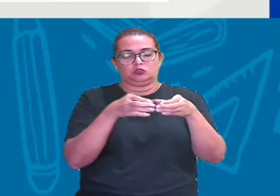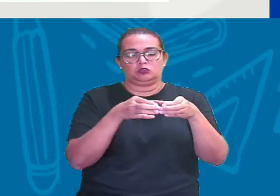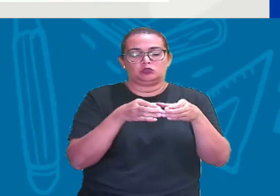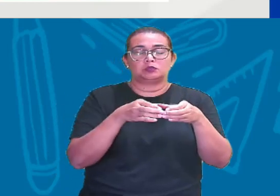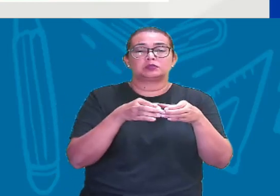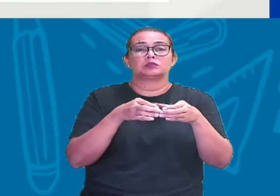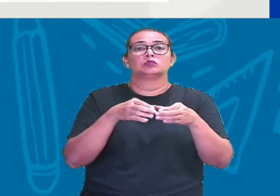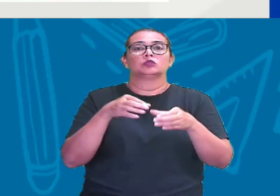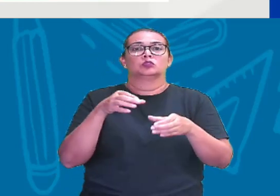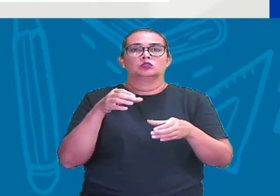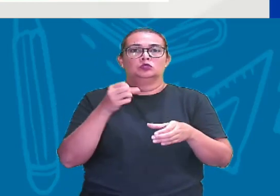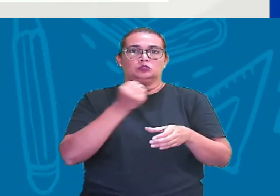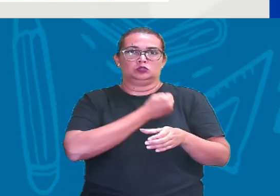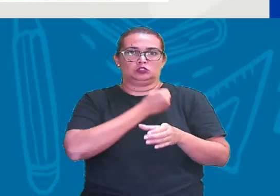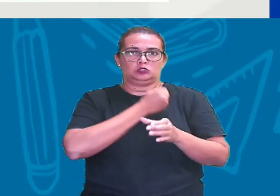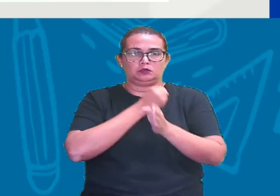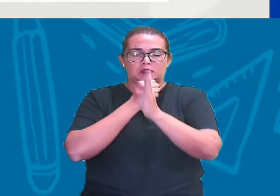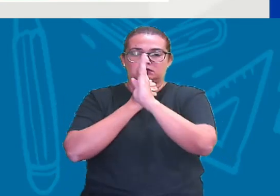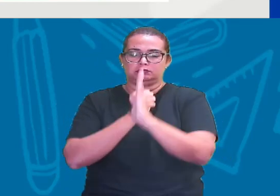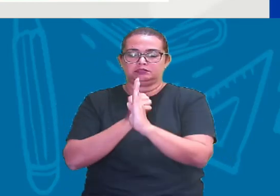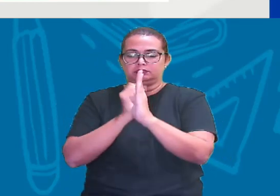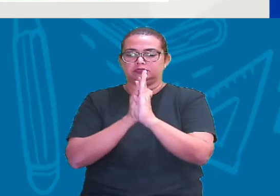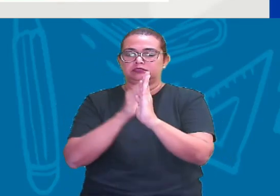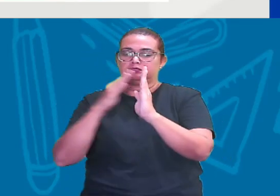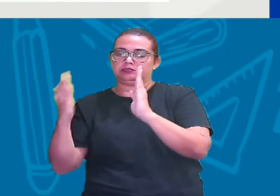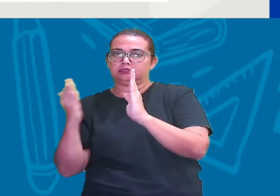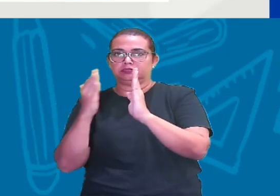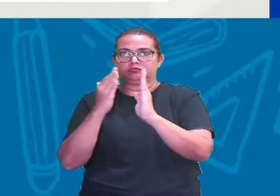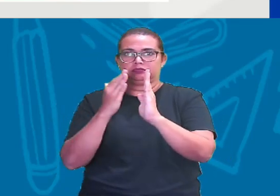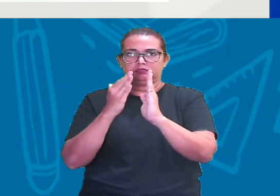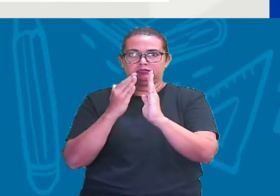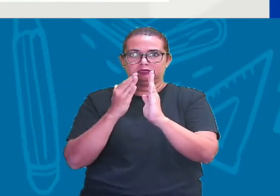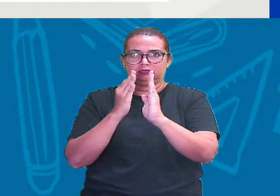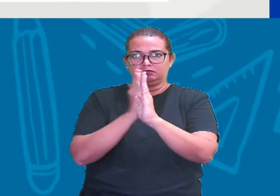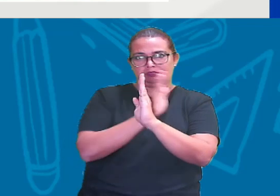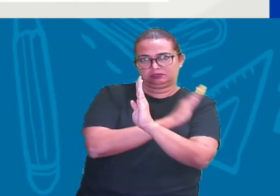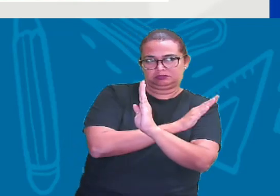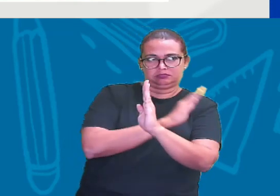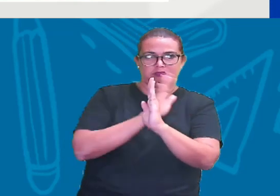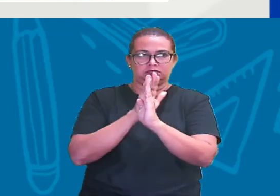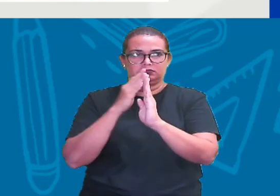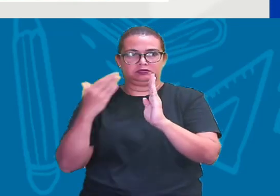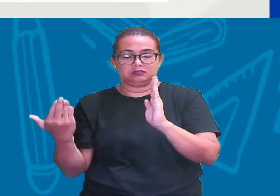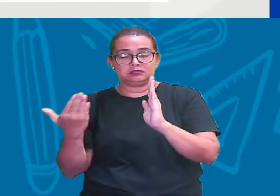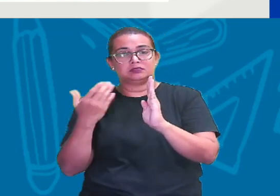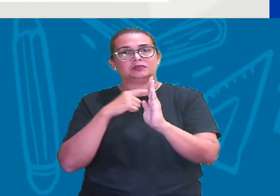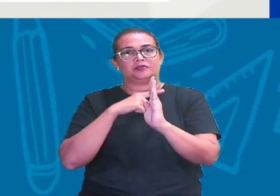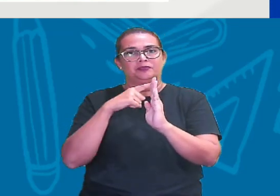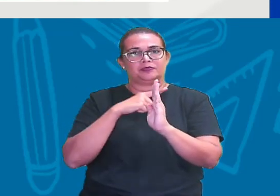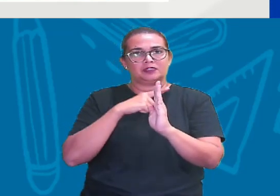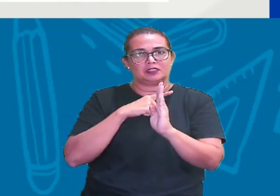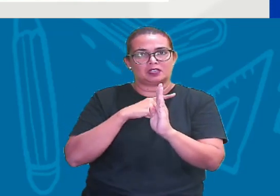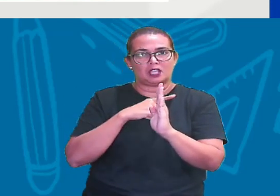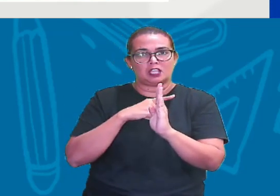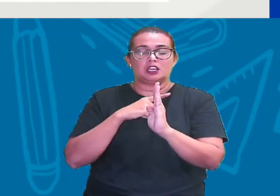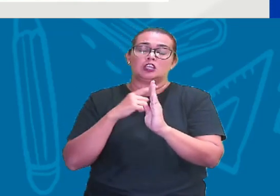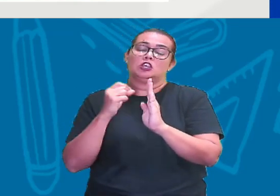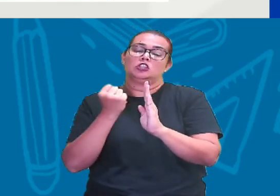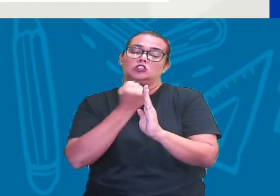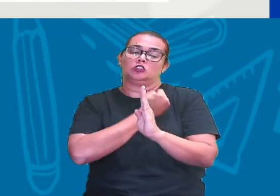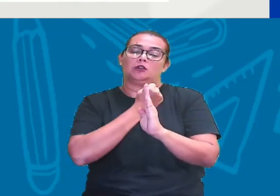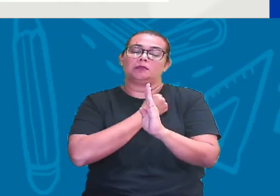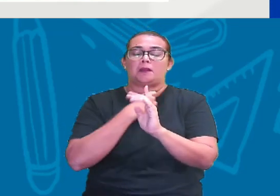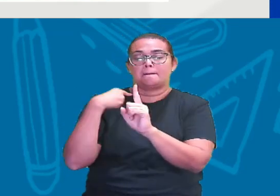Esses números inteiros nada mais são do que os números positivos e os números